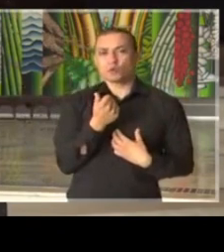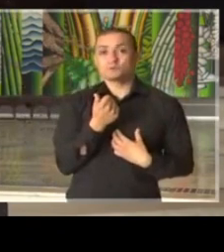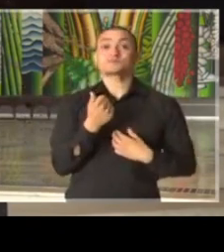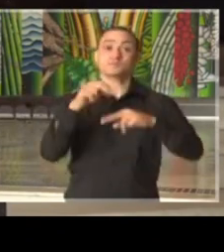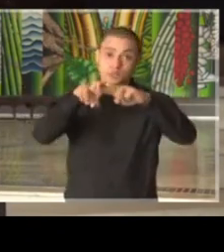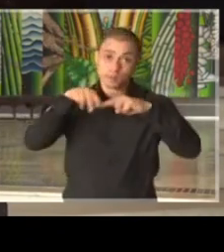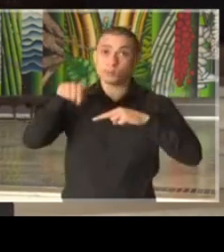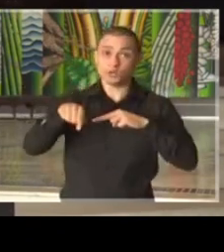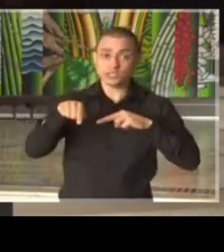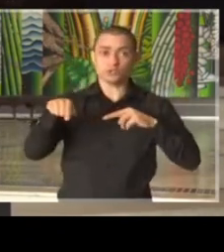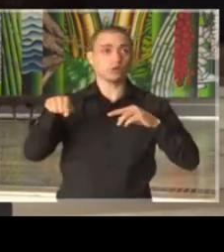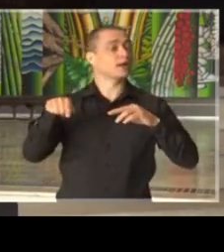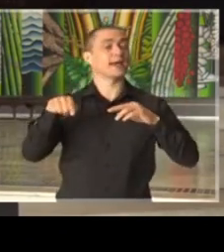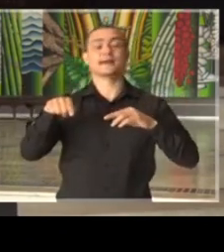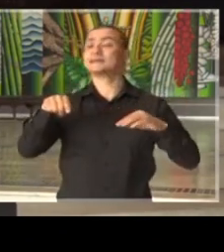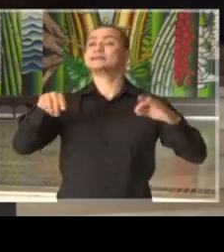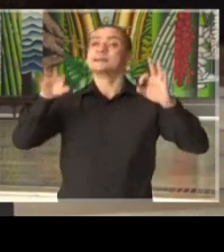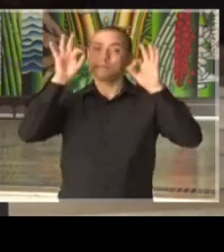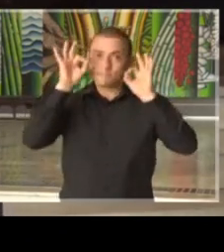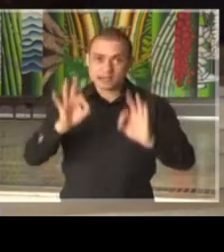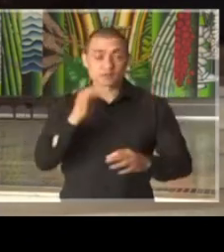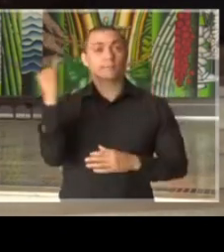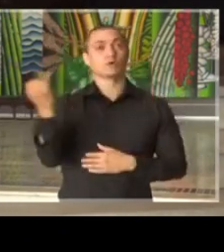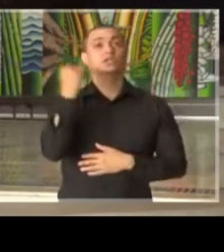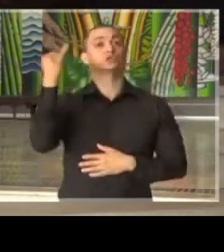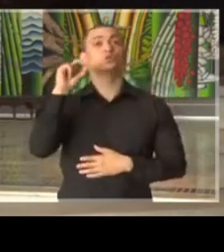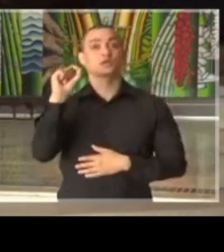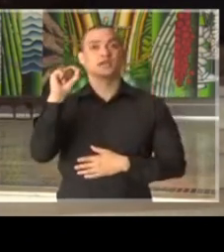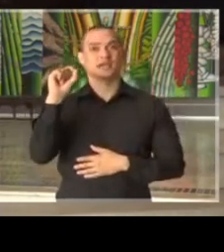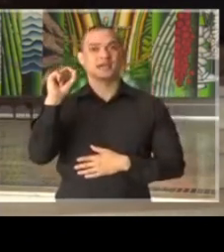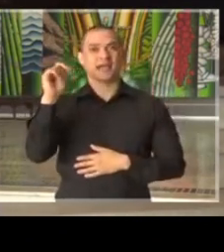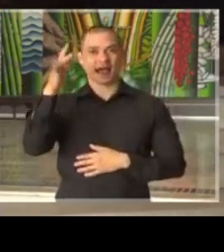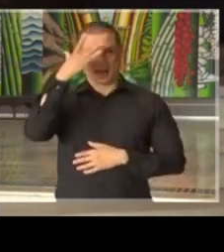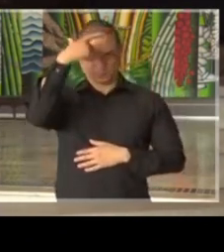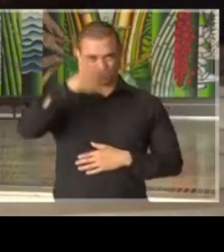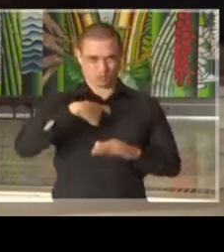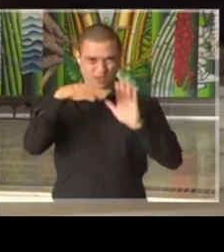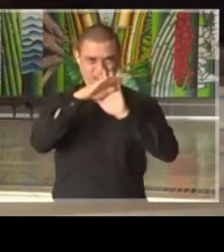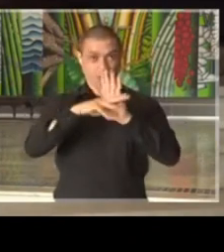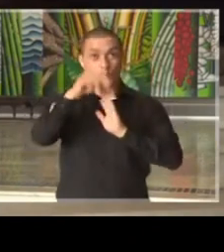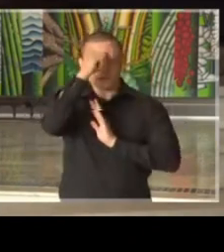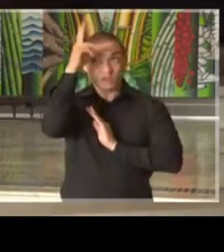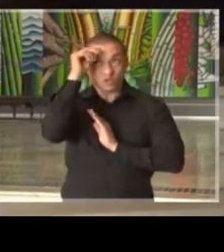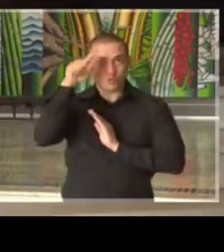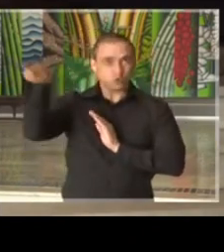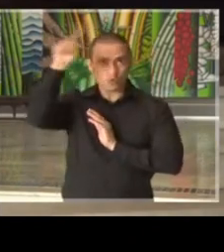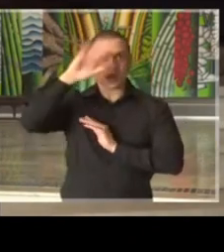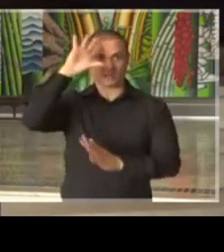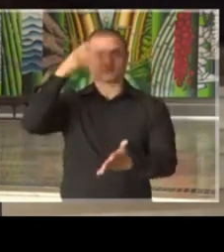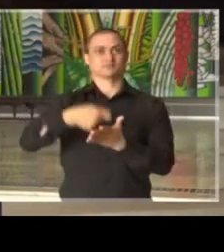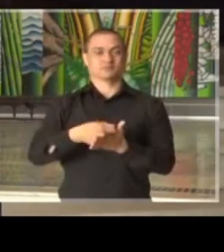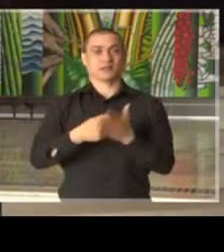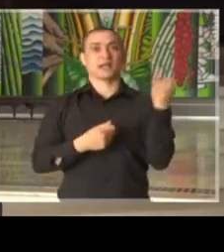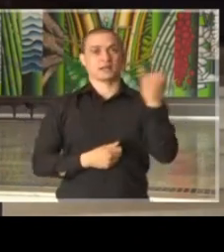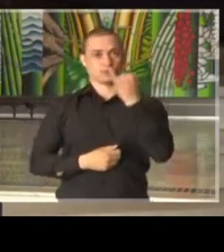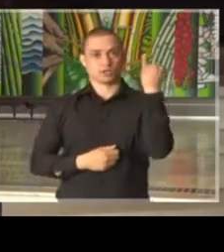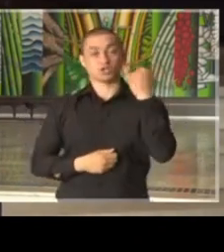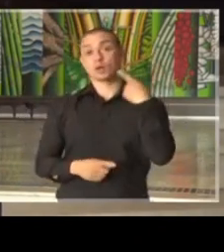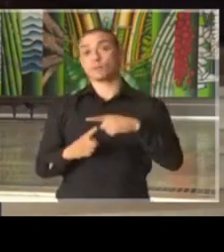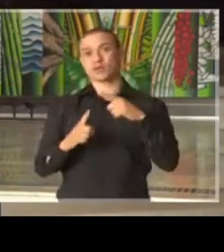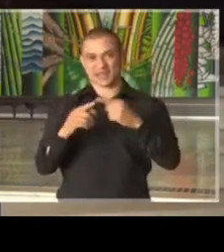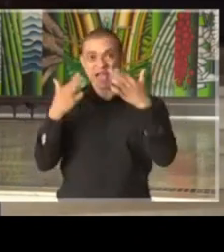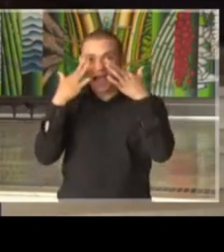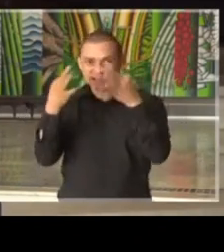conta disto, é absolutamente fundamental as condutas que os municípios estão tomando, porque a atenção